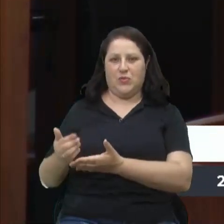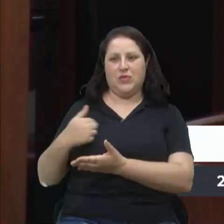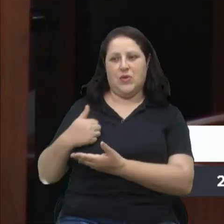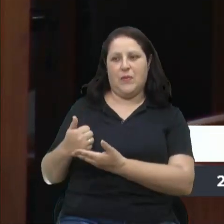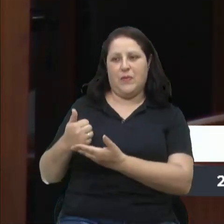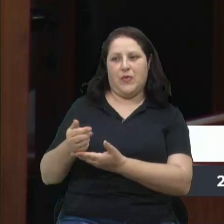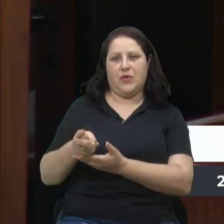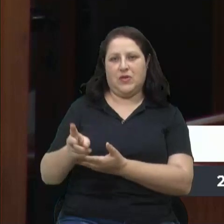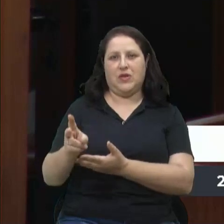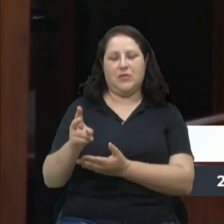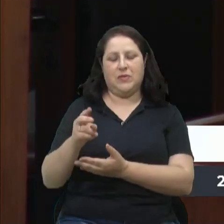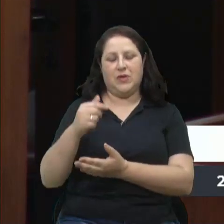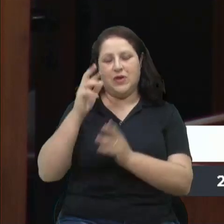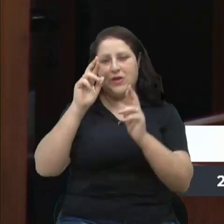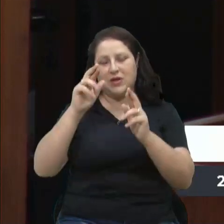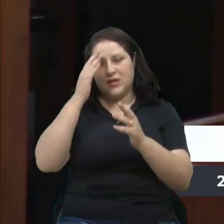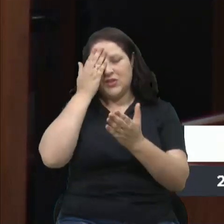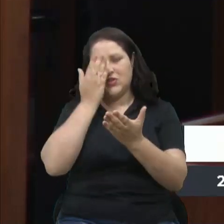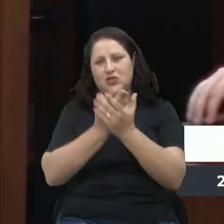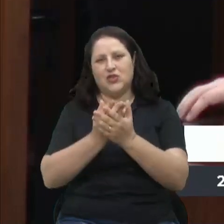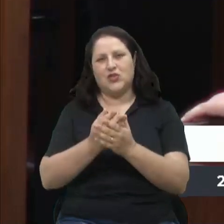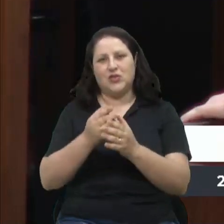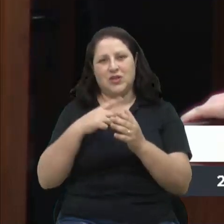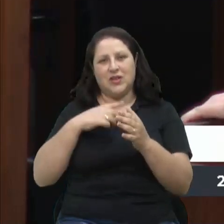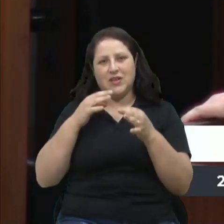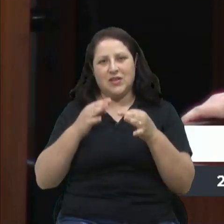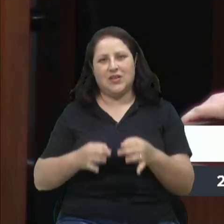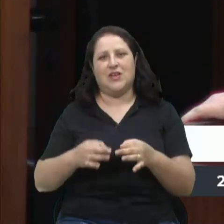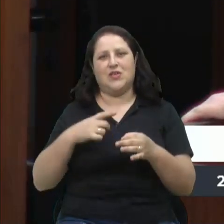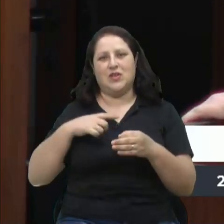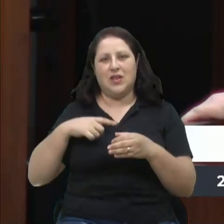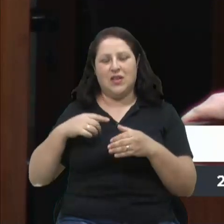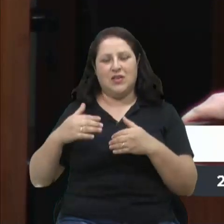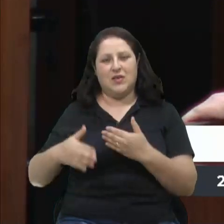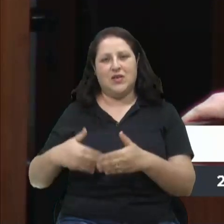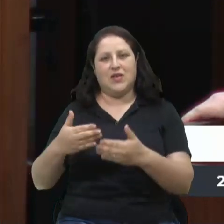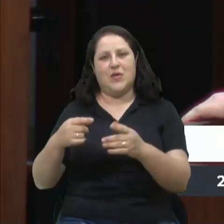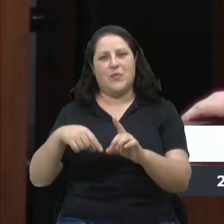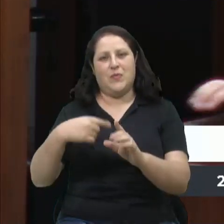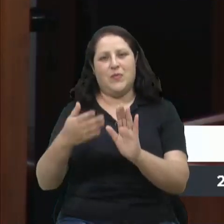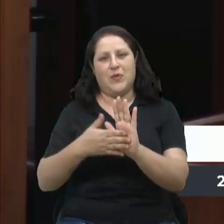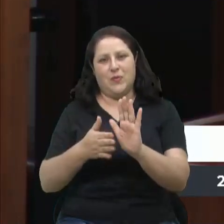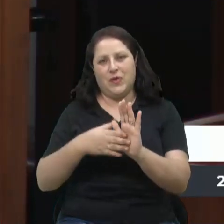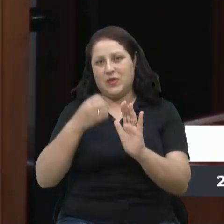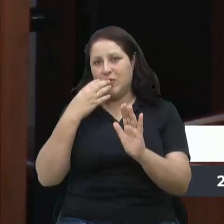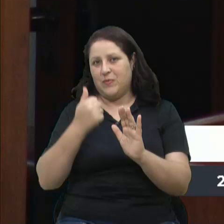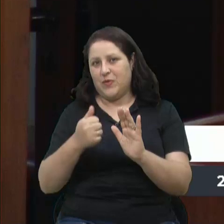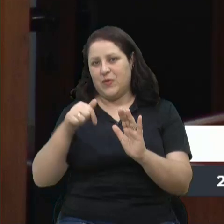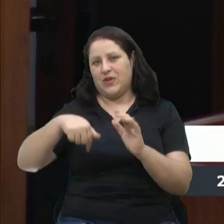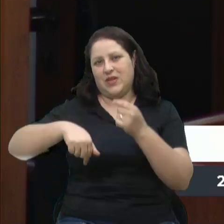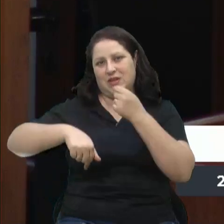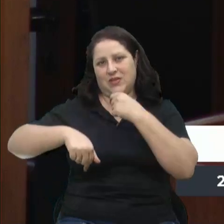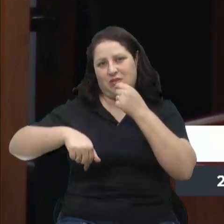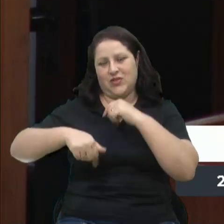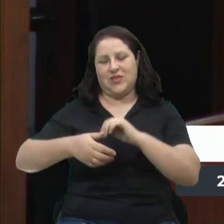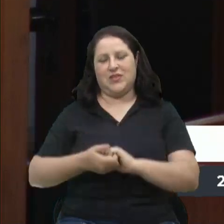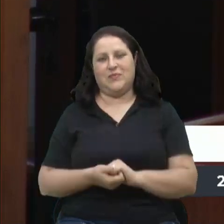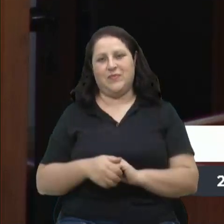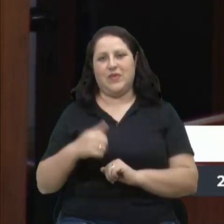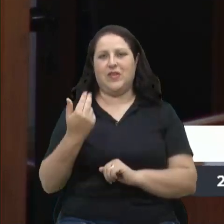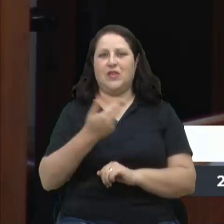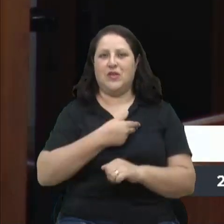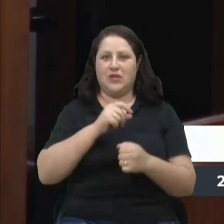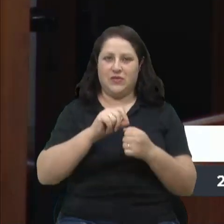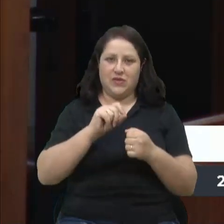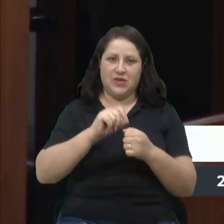para dar e dar muito certo e ter uma sequência muito propositiva aqui em Caxias do Sul. Então, nós fizemos também